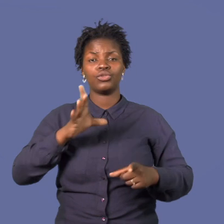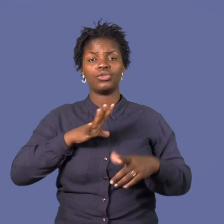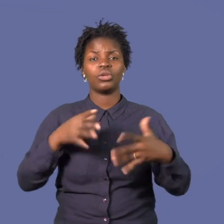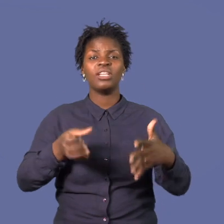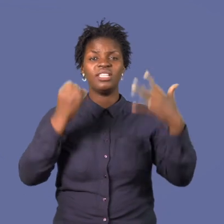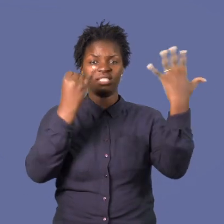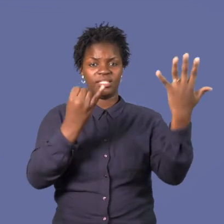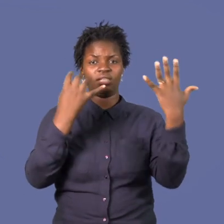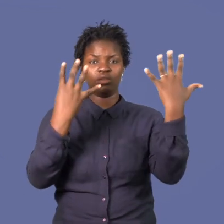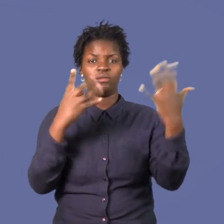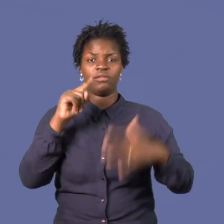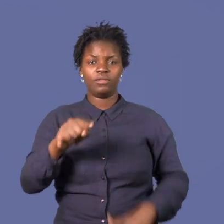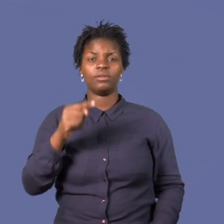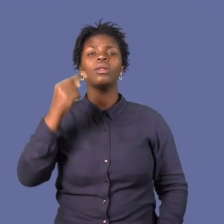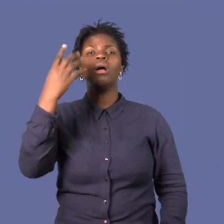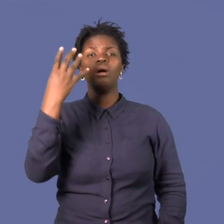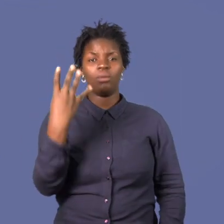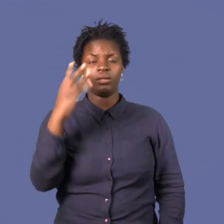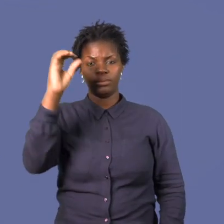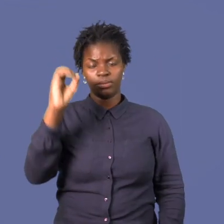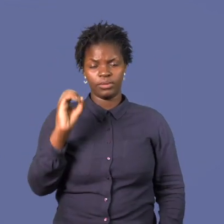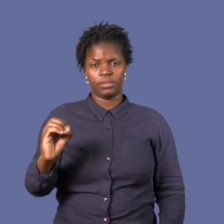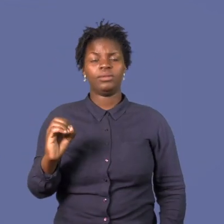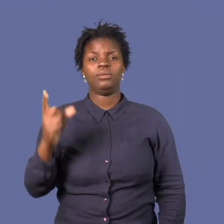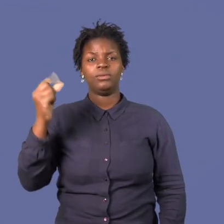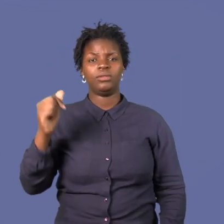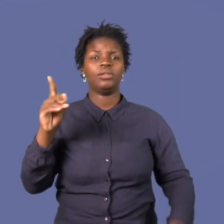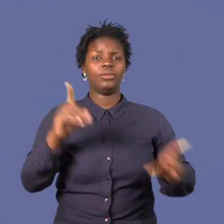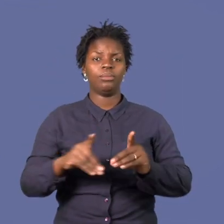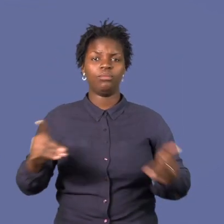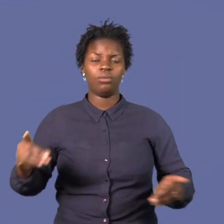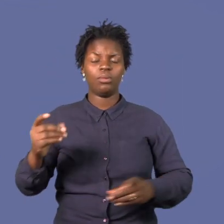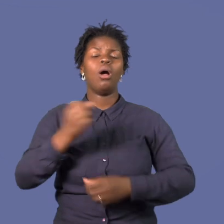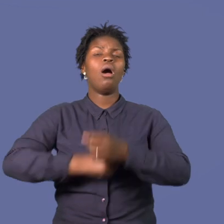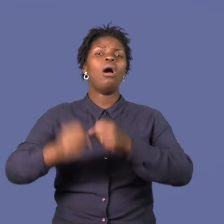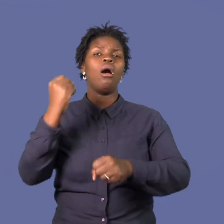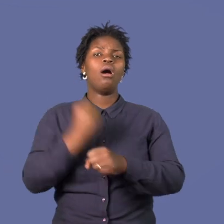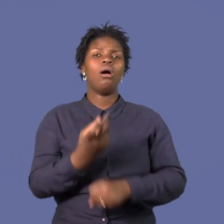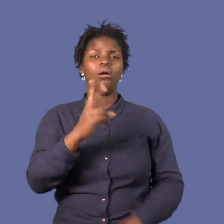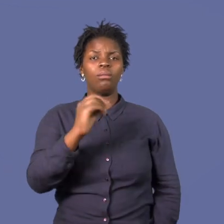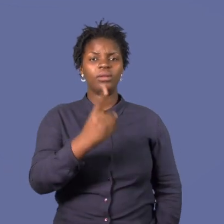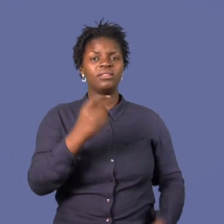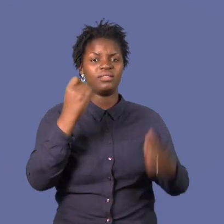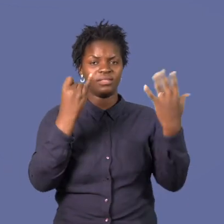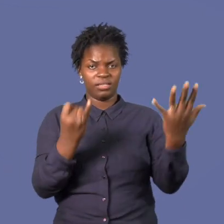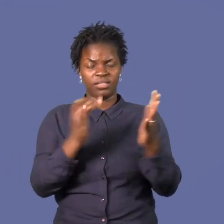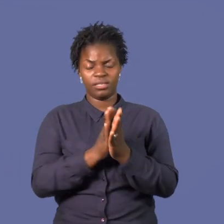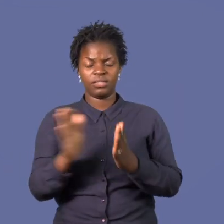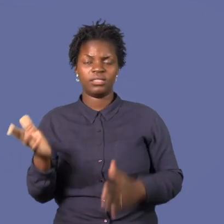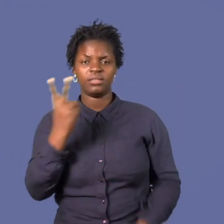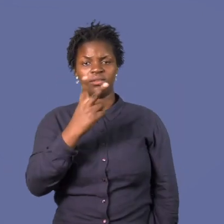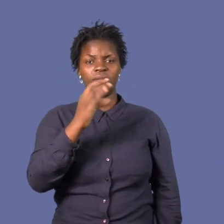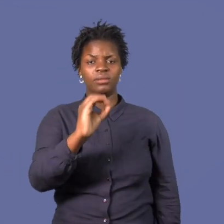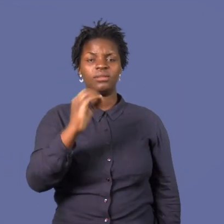Não paramos por aqui. Olhando para o anuário estatístico da Autoridade Tributária, é possível verificar que o